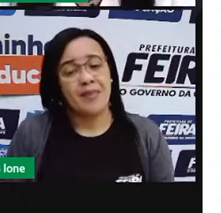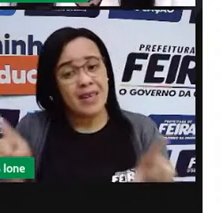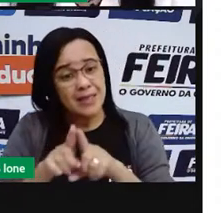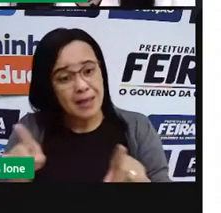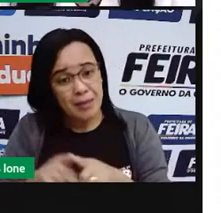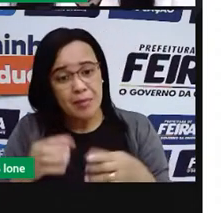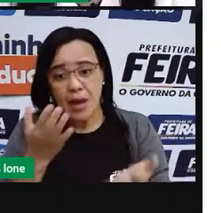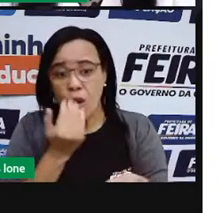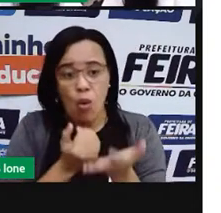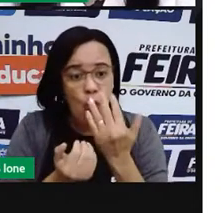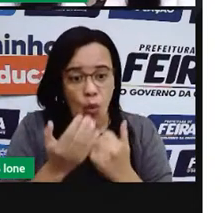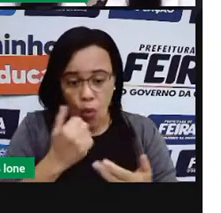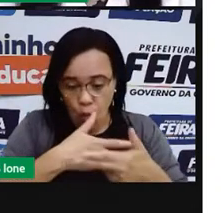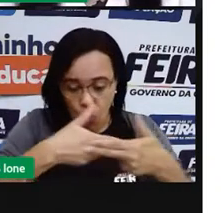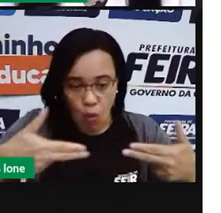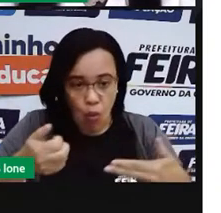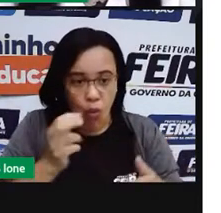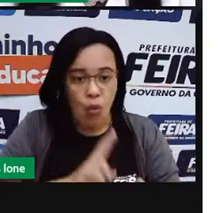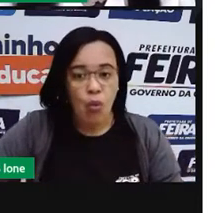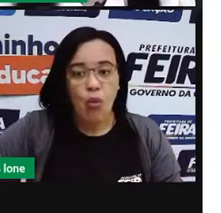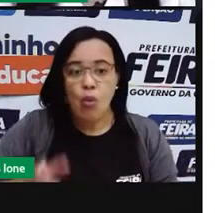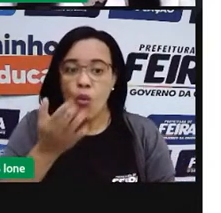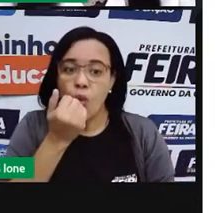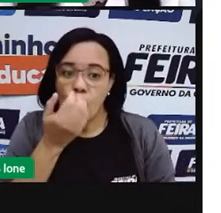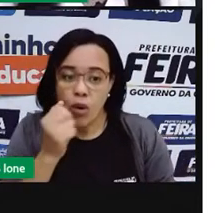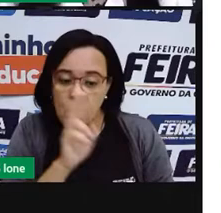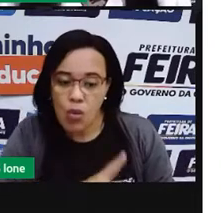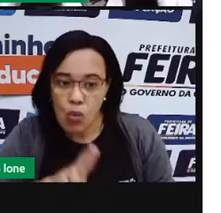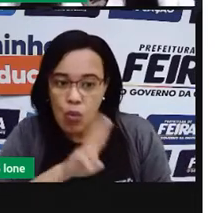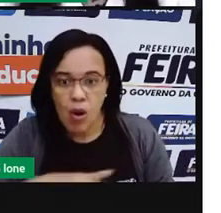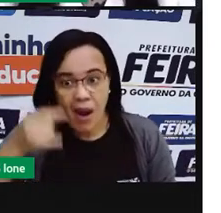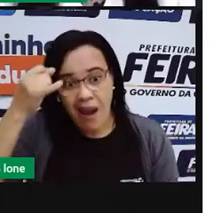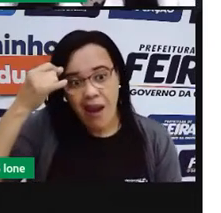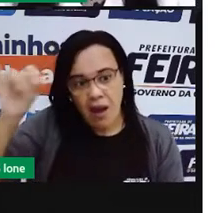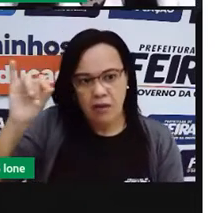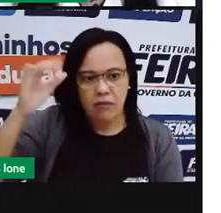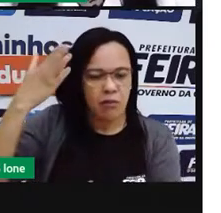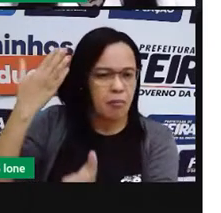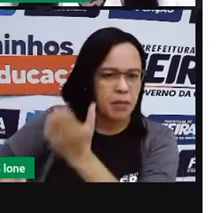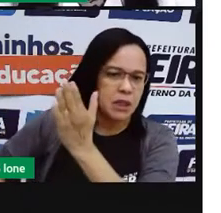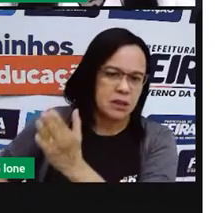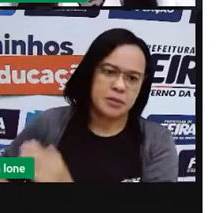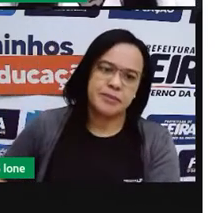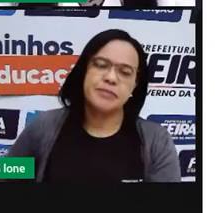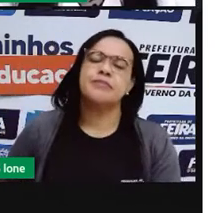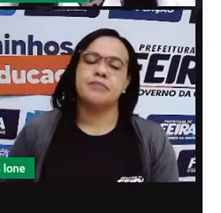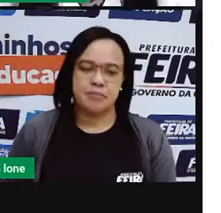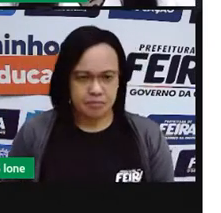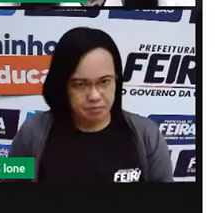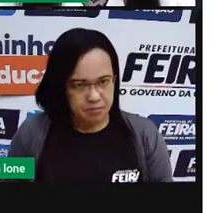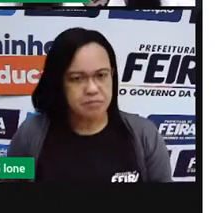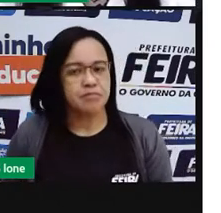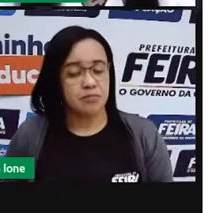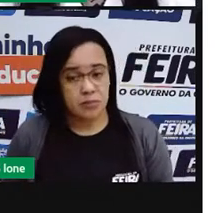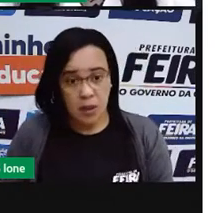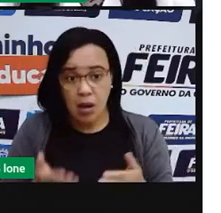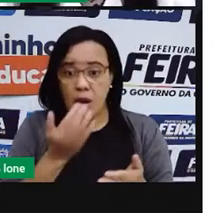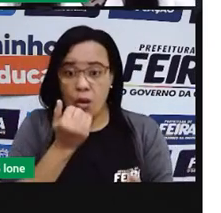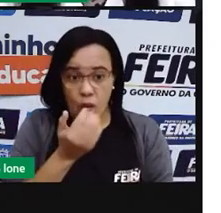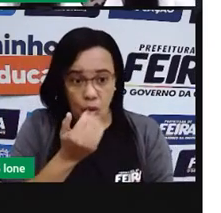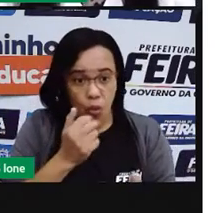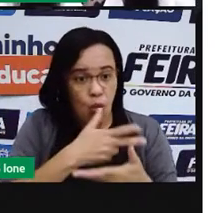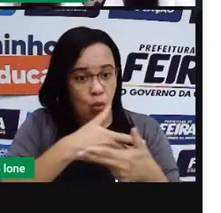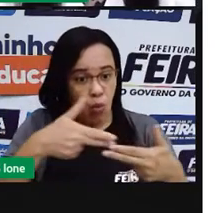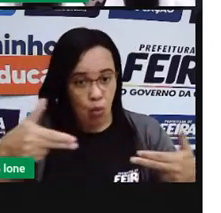desperdícios, porque a alimentação, o